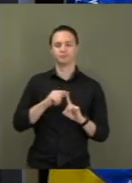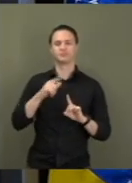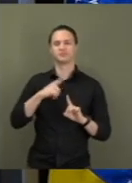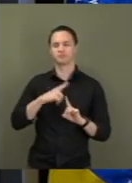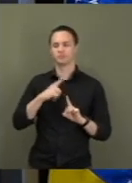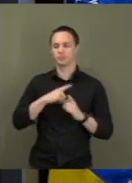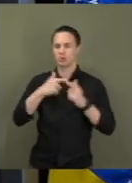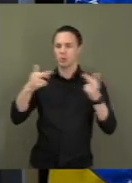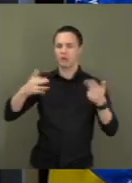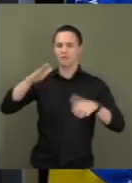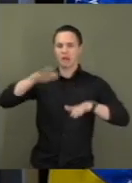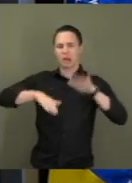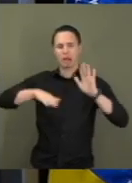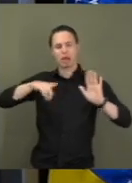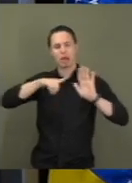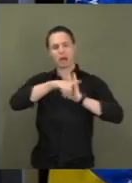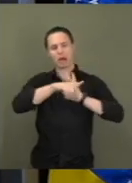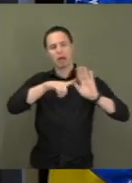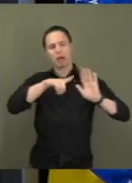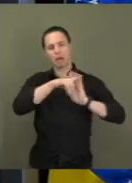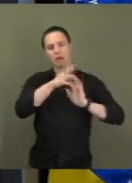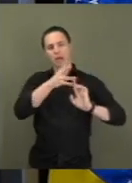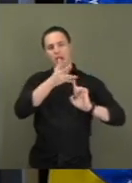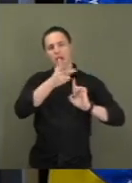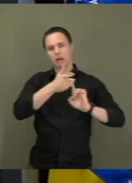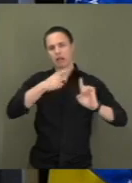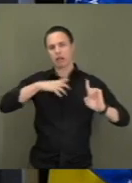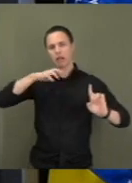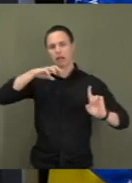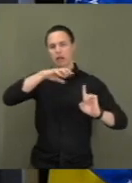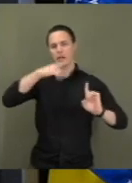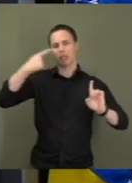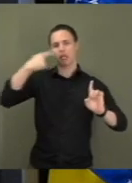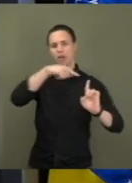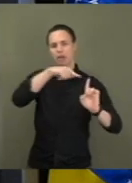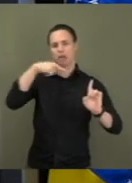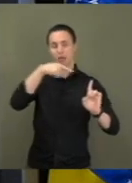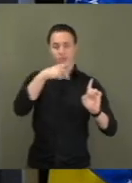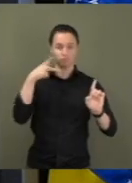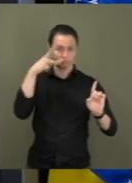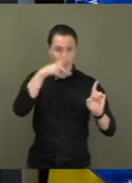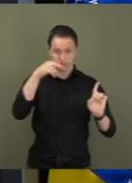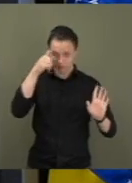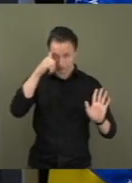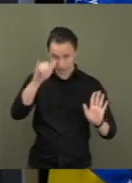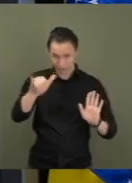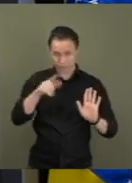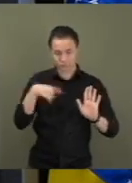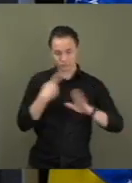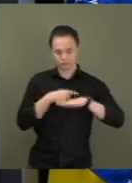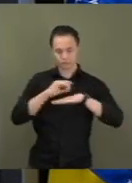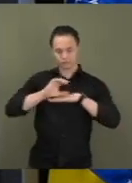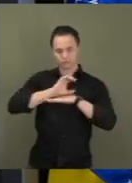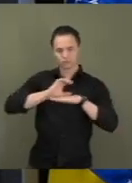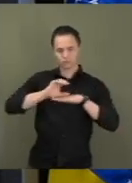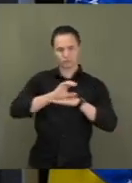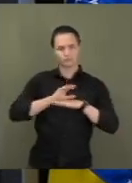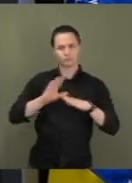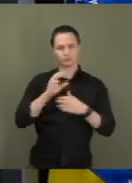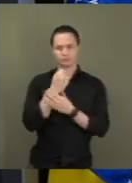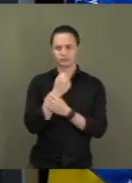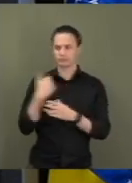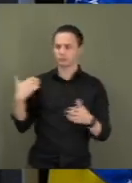inquisitoriais e perseguição política, nossa Constituição garante o devido processo